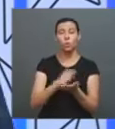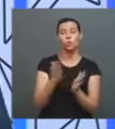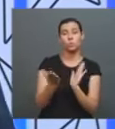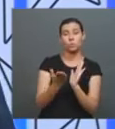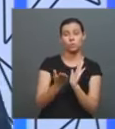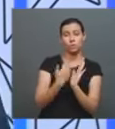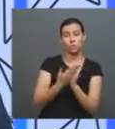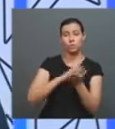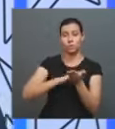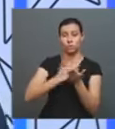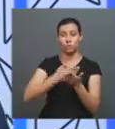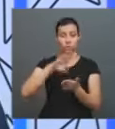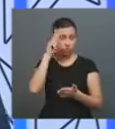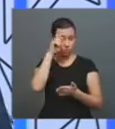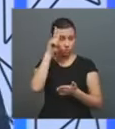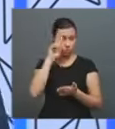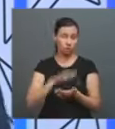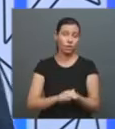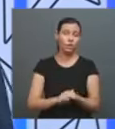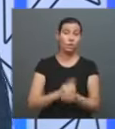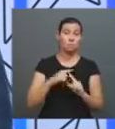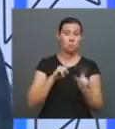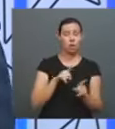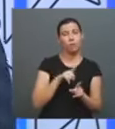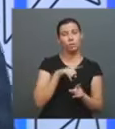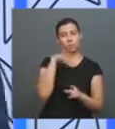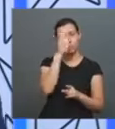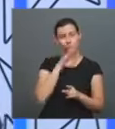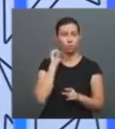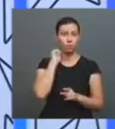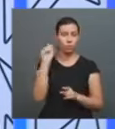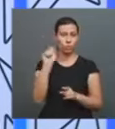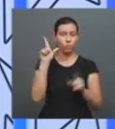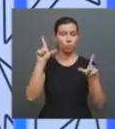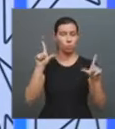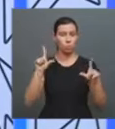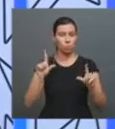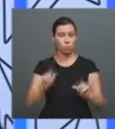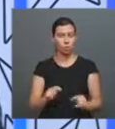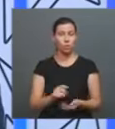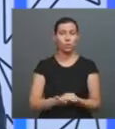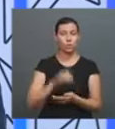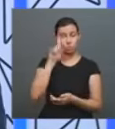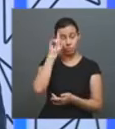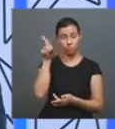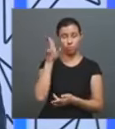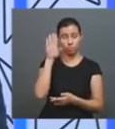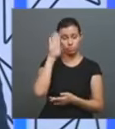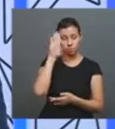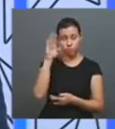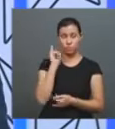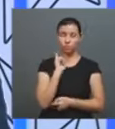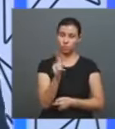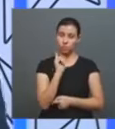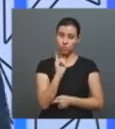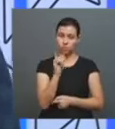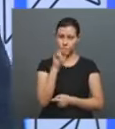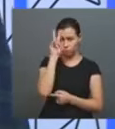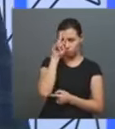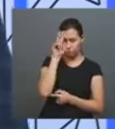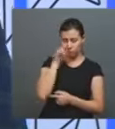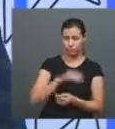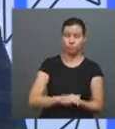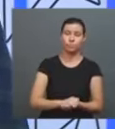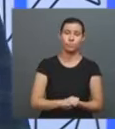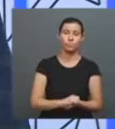e há uma queda progressiva dos autores brasileiros, especialmente na parte de contação de histórias, e isso é uma coisa que é complicada. Do outro lado, com a